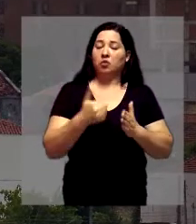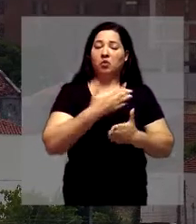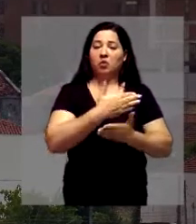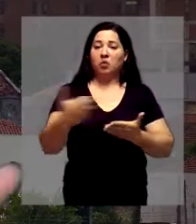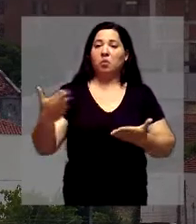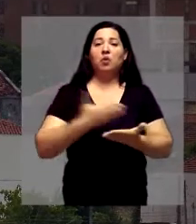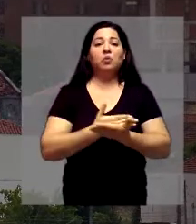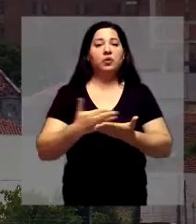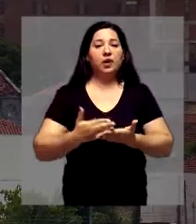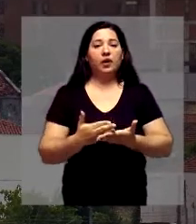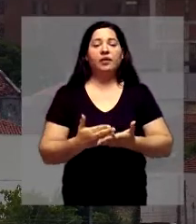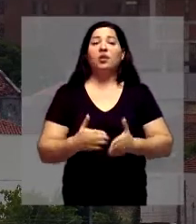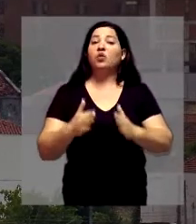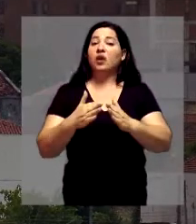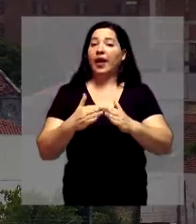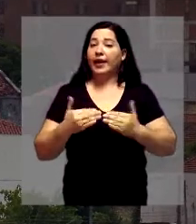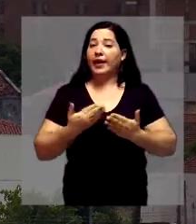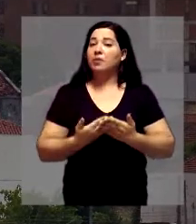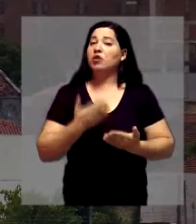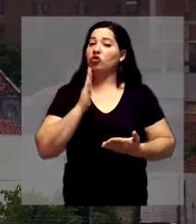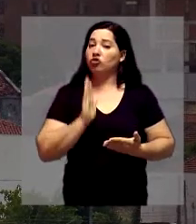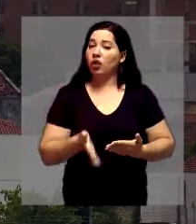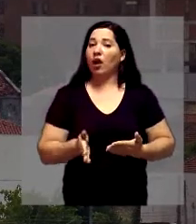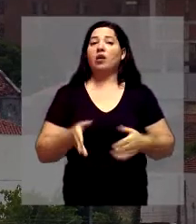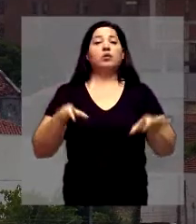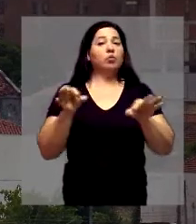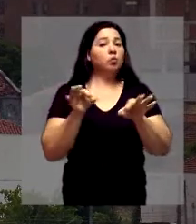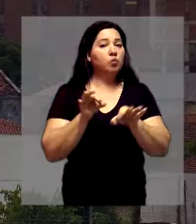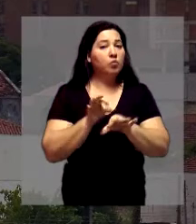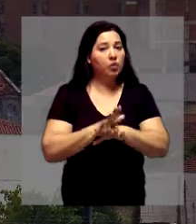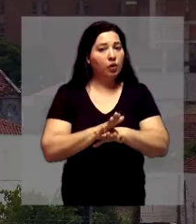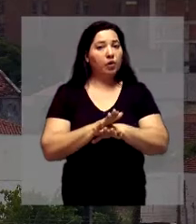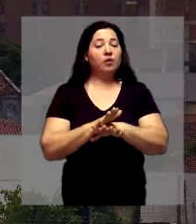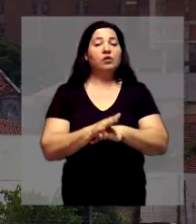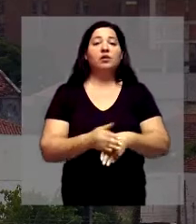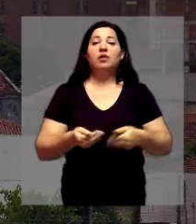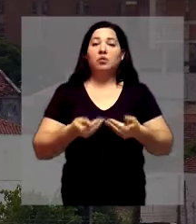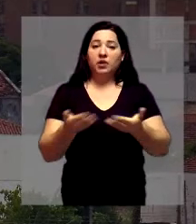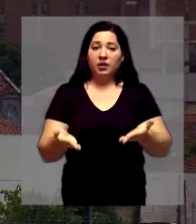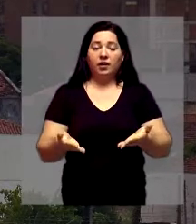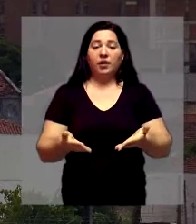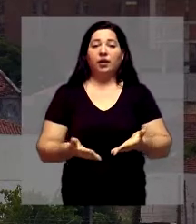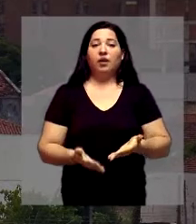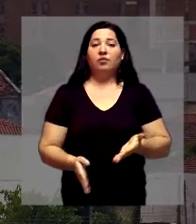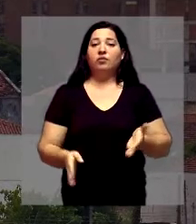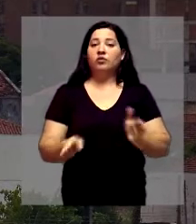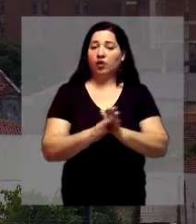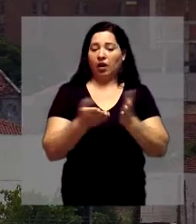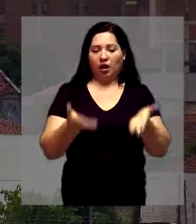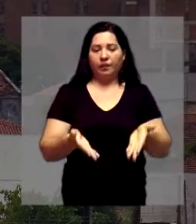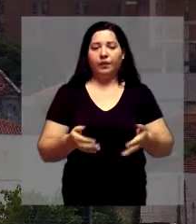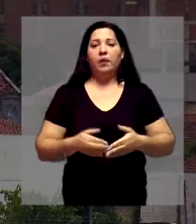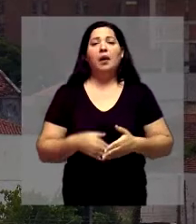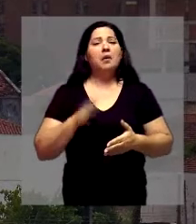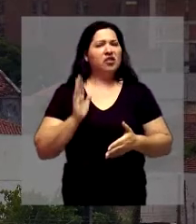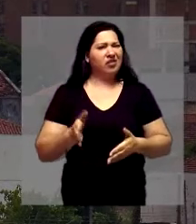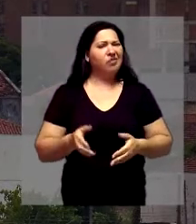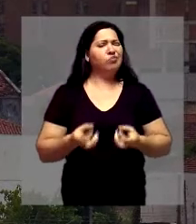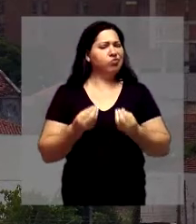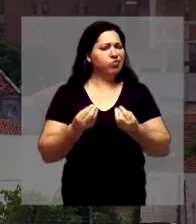estão prontos, inclusive, nós só vamos apresentar quando a gente estiver aí. Mas, eu tenho bastante coisa já